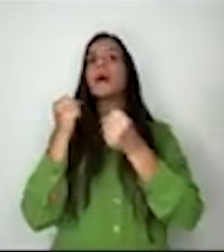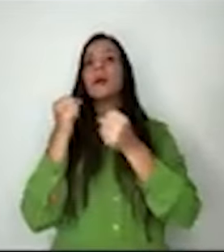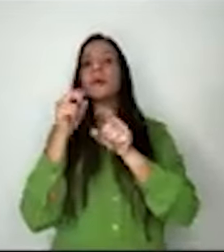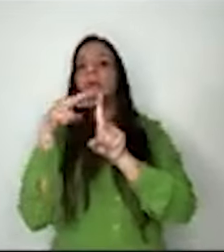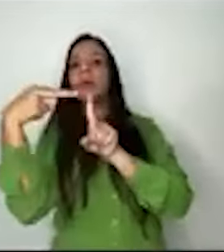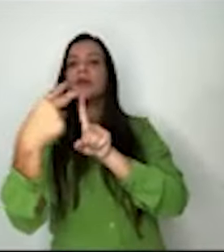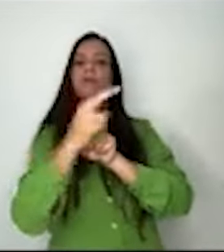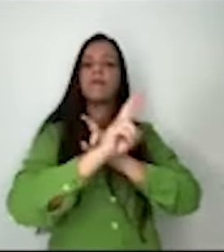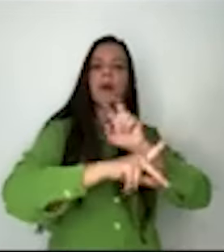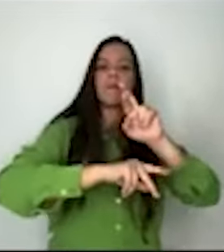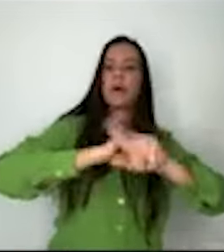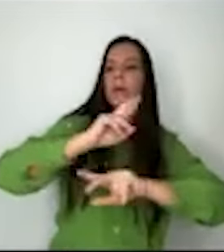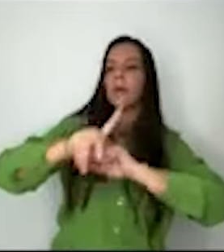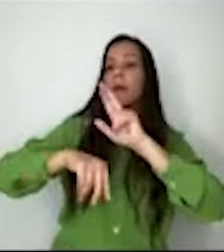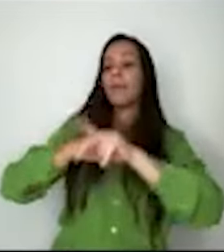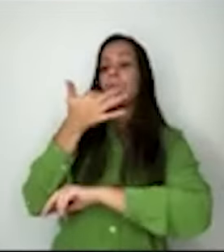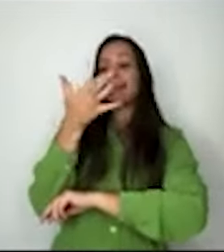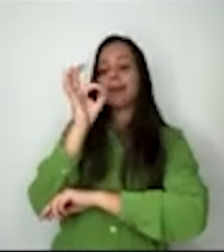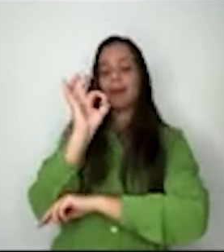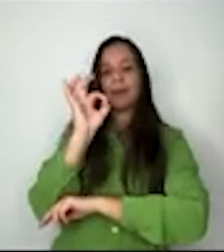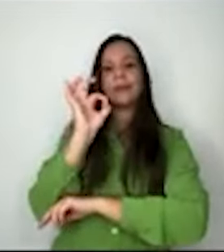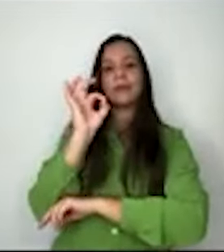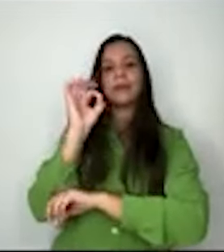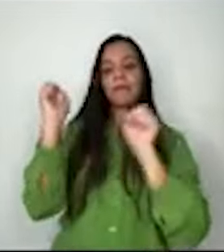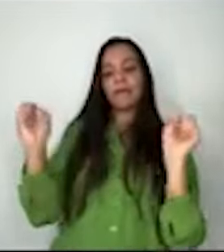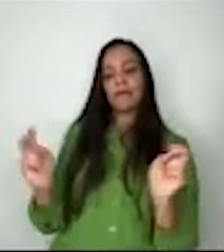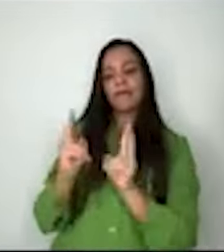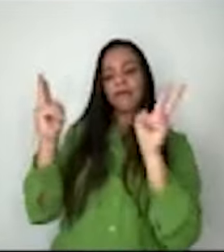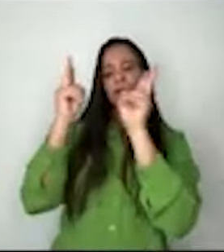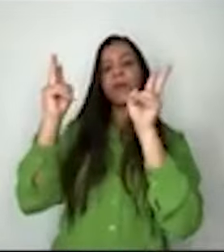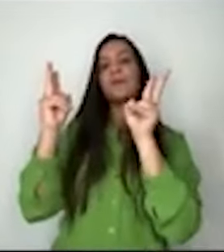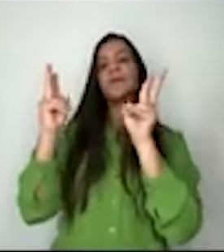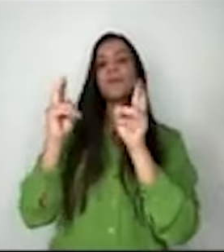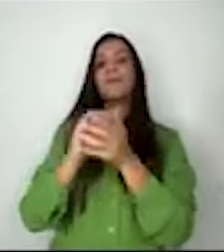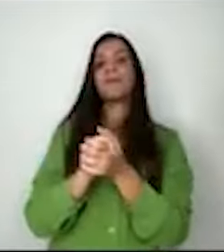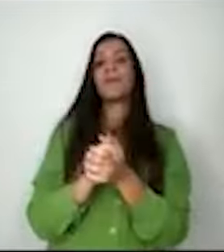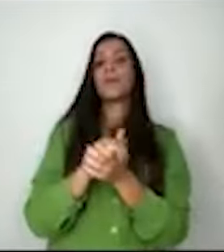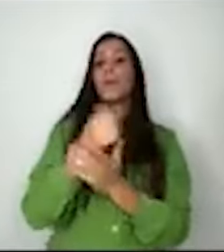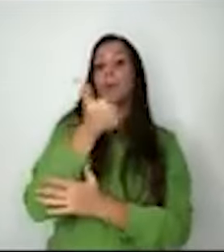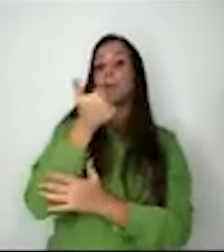dez esses valores. Eu começo pelo primeiro deles, que está no artigo primeiro da Constituição,